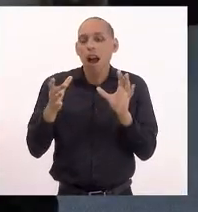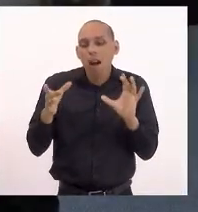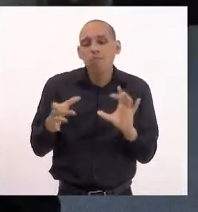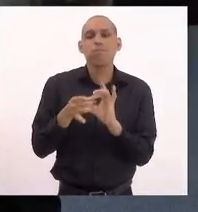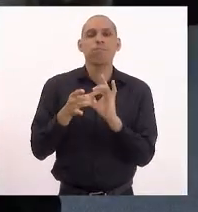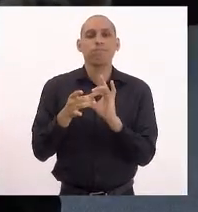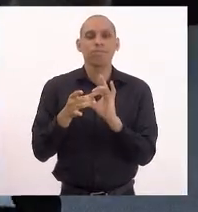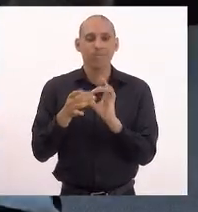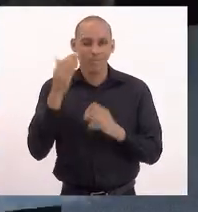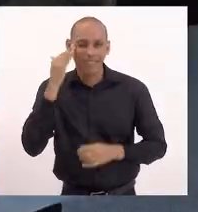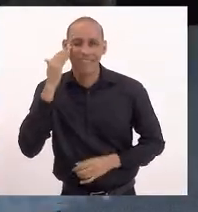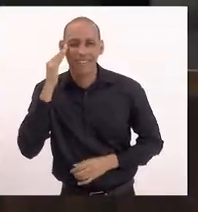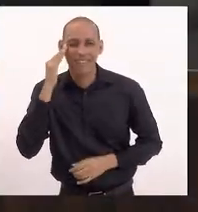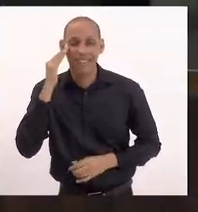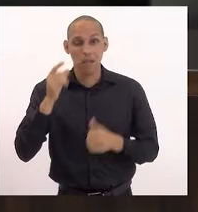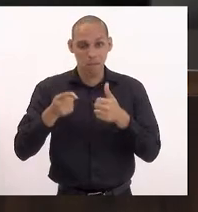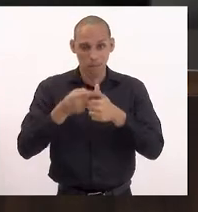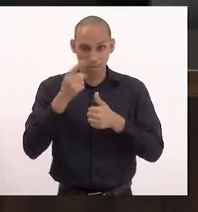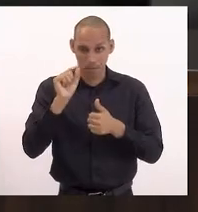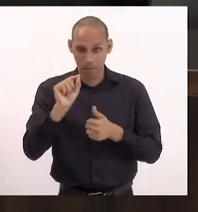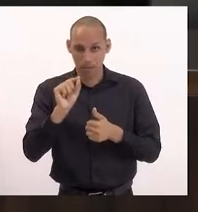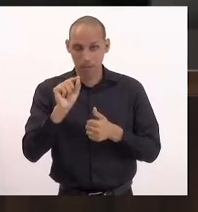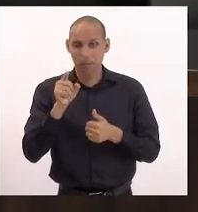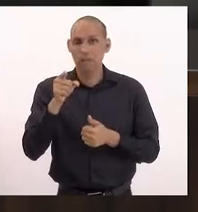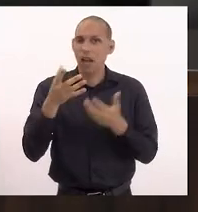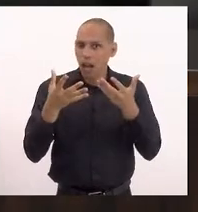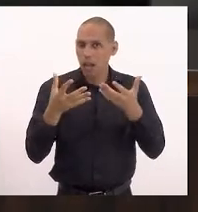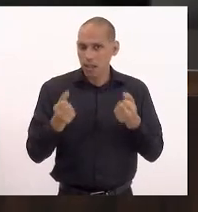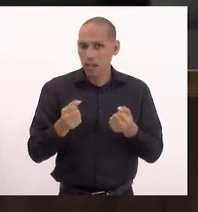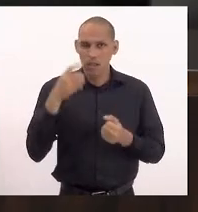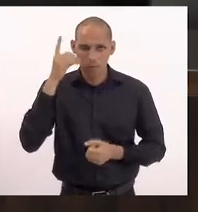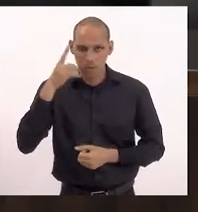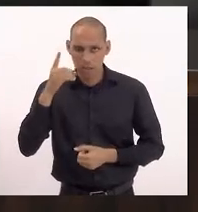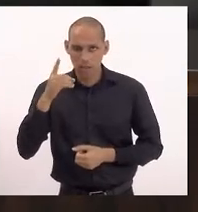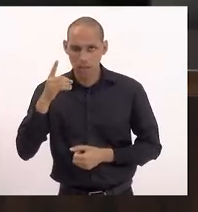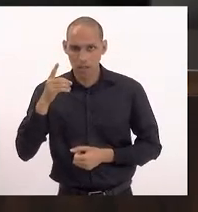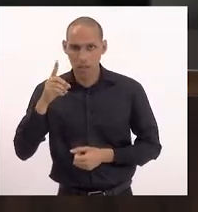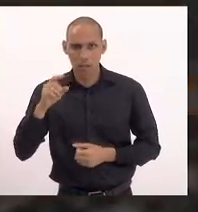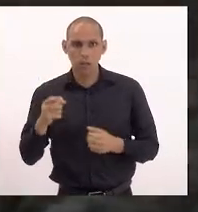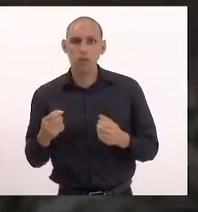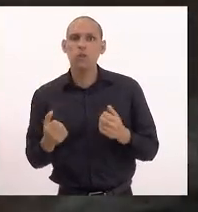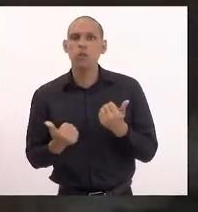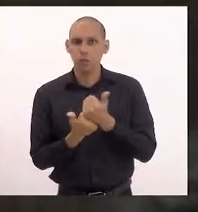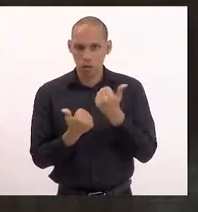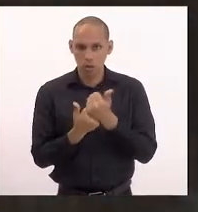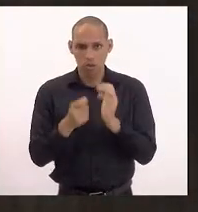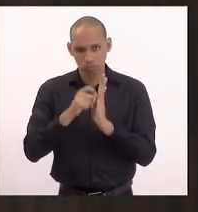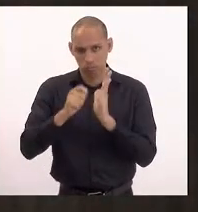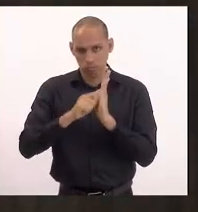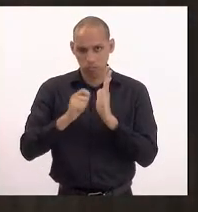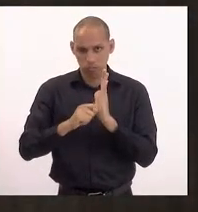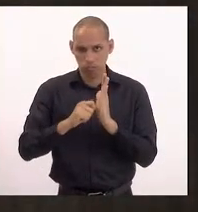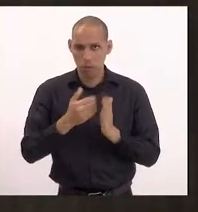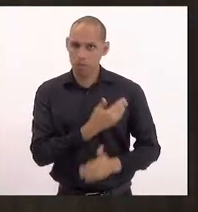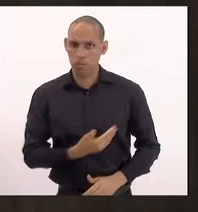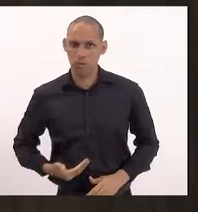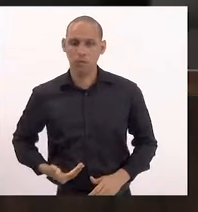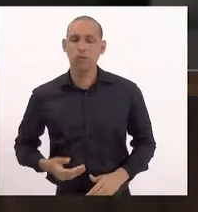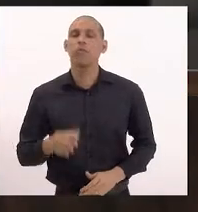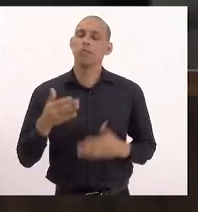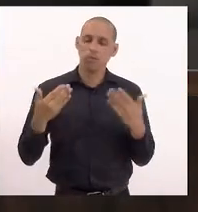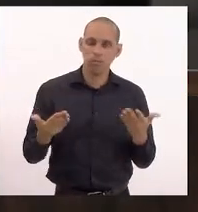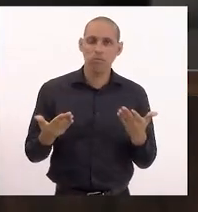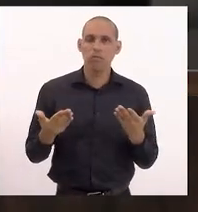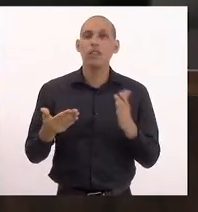Você está entendendo? Primeiro é uma coisa, vossa excelência aceita a deputada Alana como coautora? Publicamente. Isso. Então, gente vai